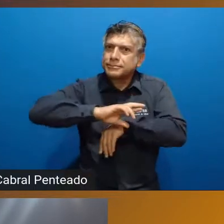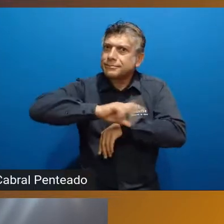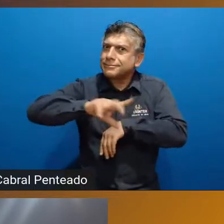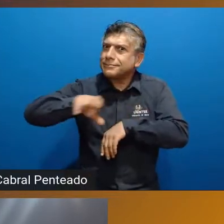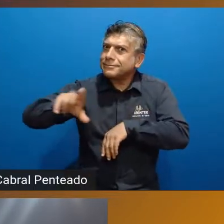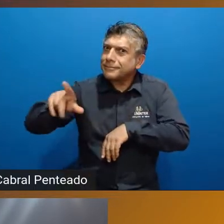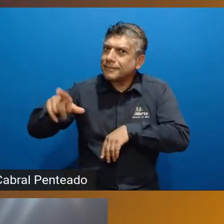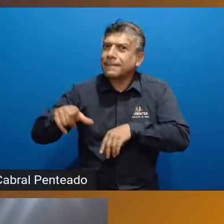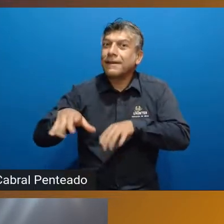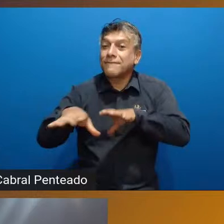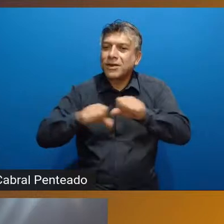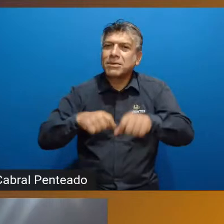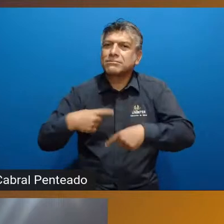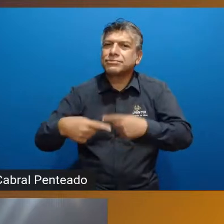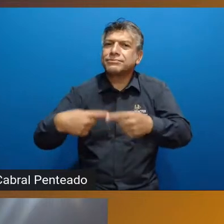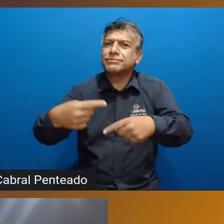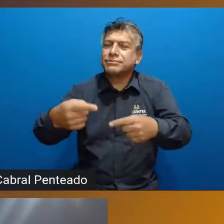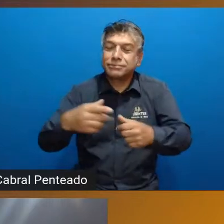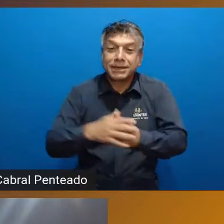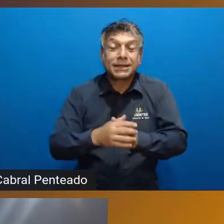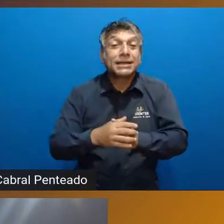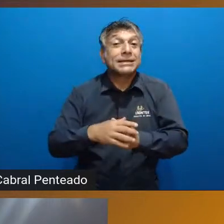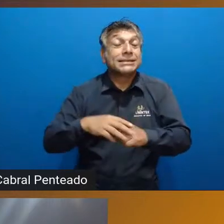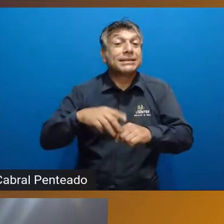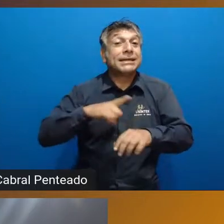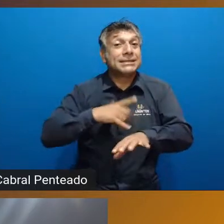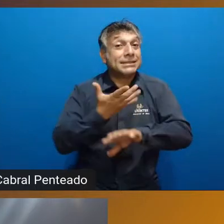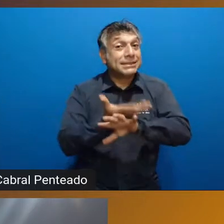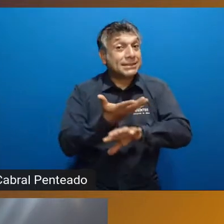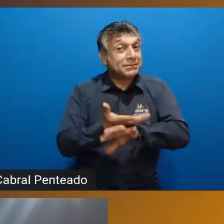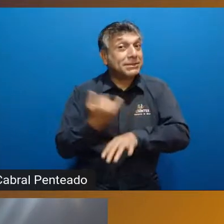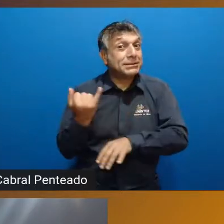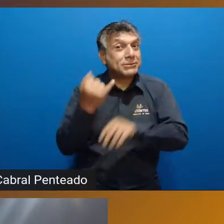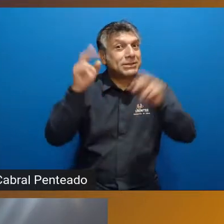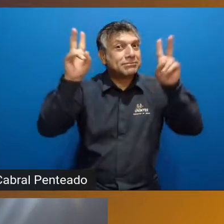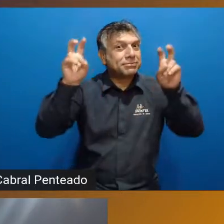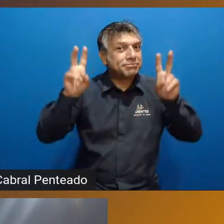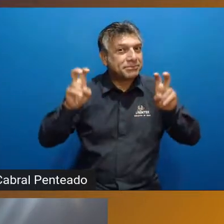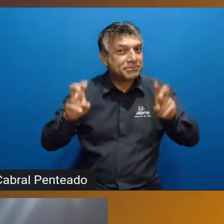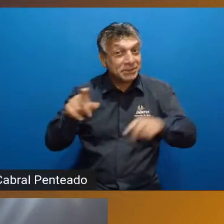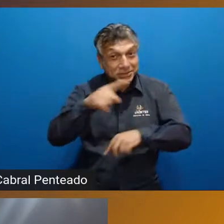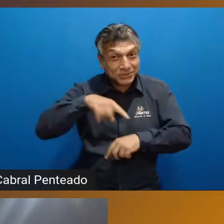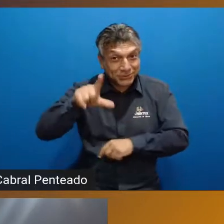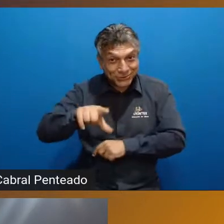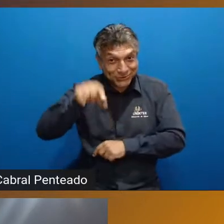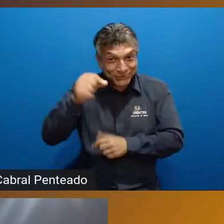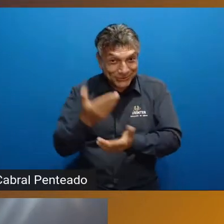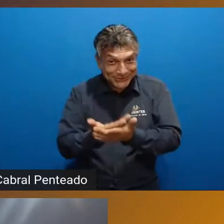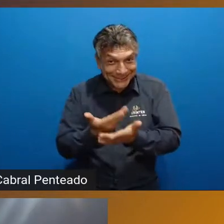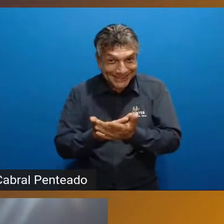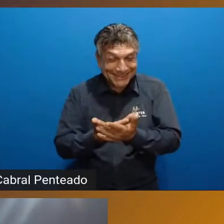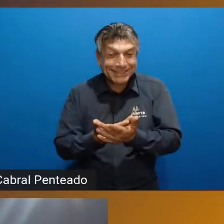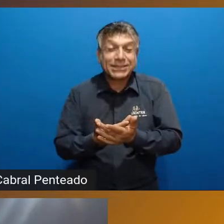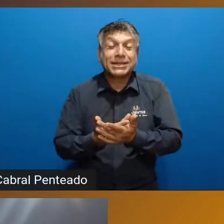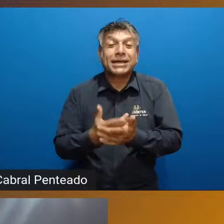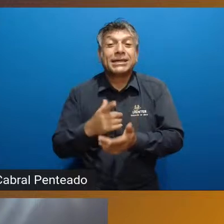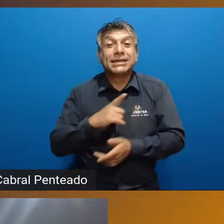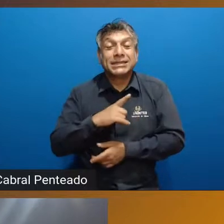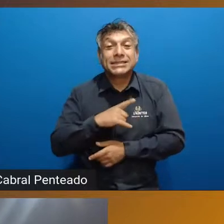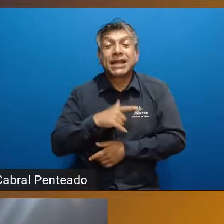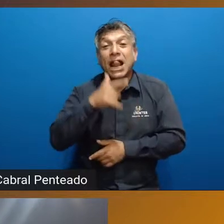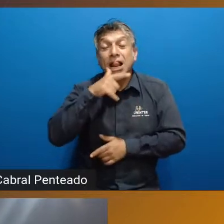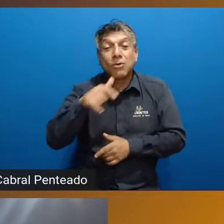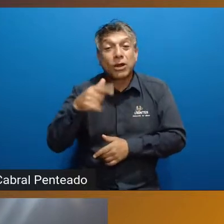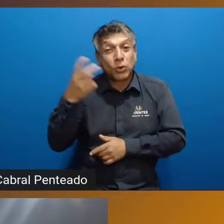curso, formação continuada, matérias muito importantes sobre a área na qual você estuda. A área de linguagem